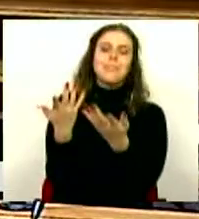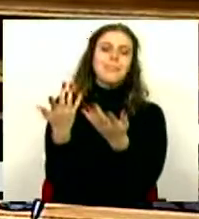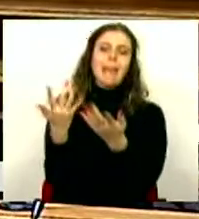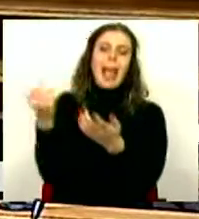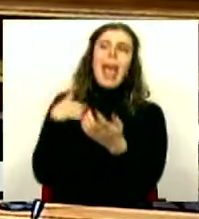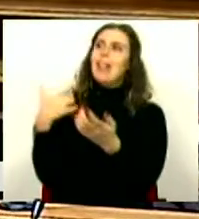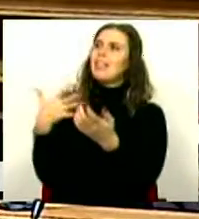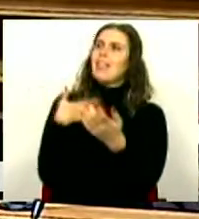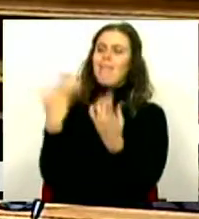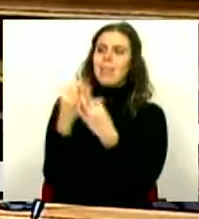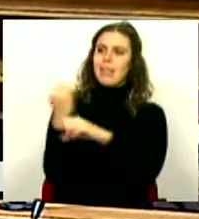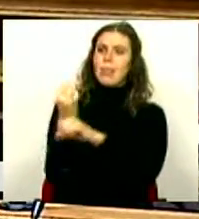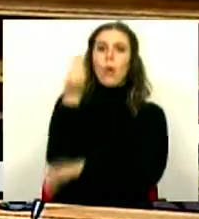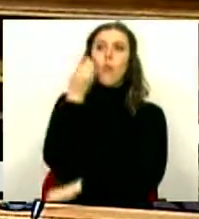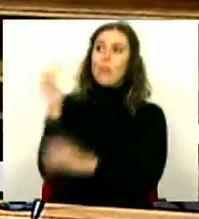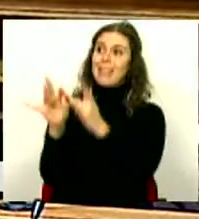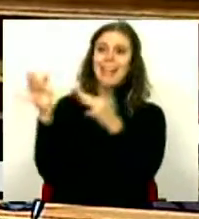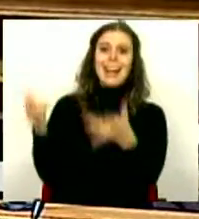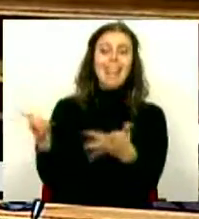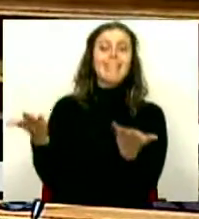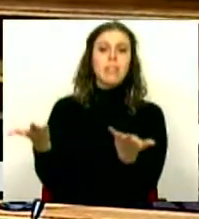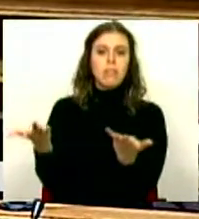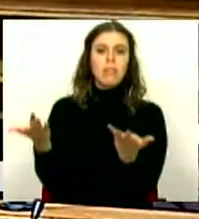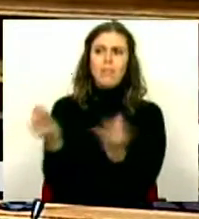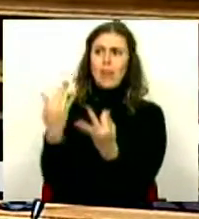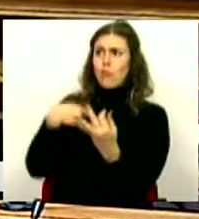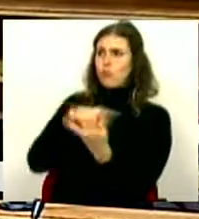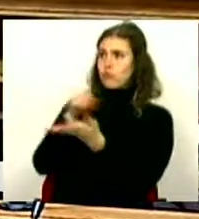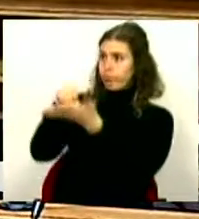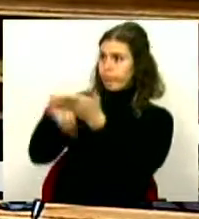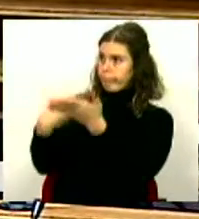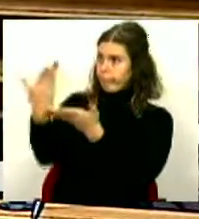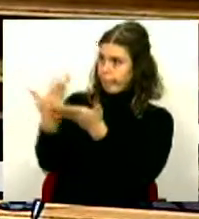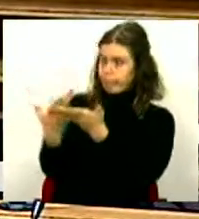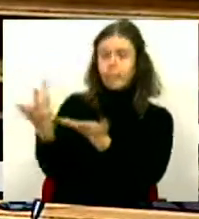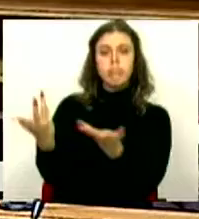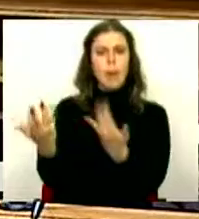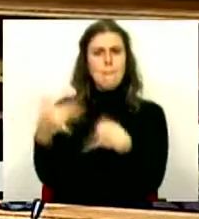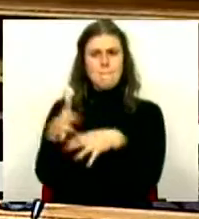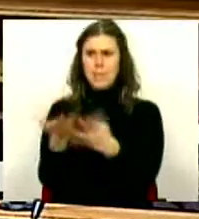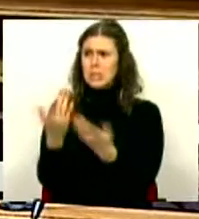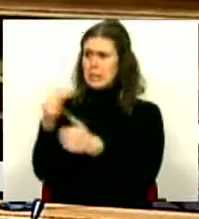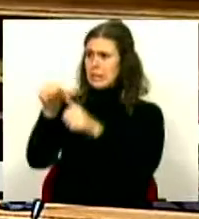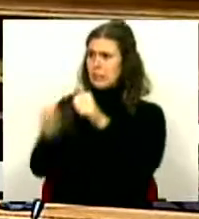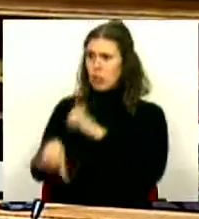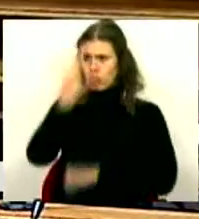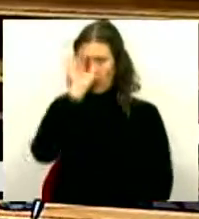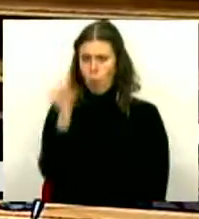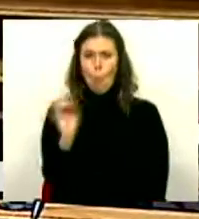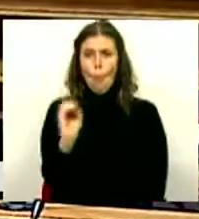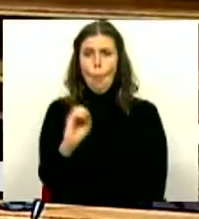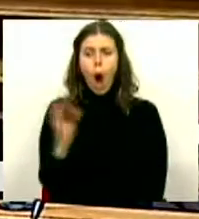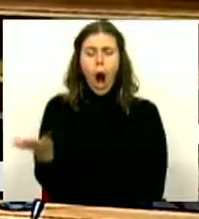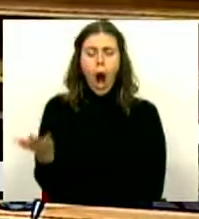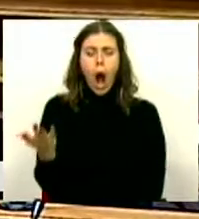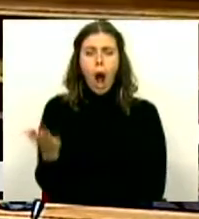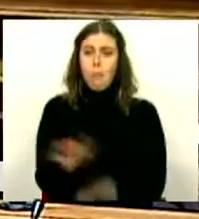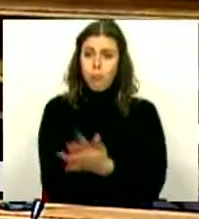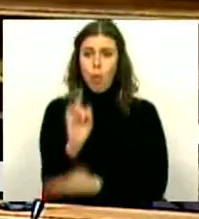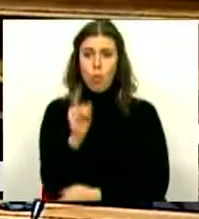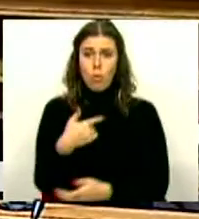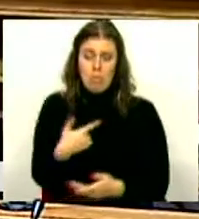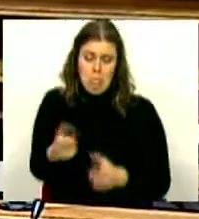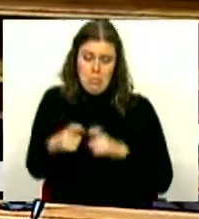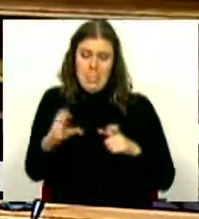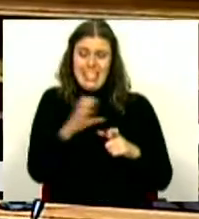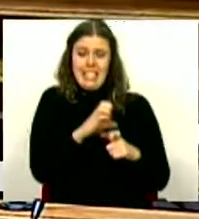entidades que operam através da internet, e com as quais nós contratamos, sem qualquer intervenção do Estado, usando o nosso cartão de